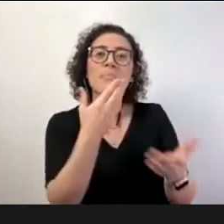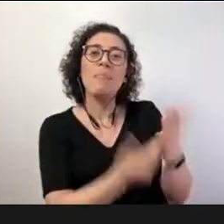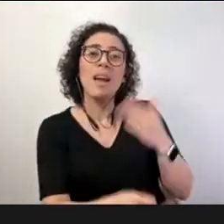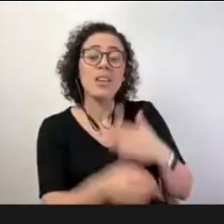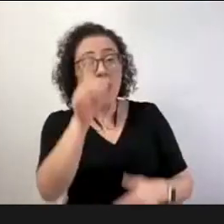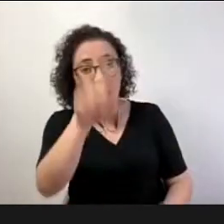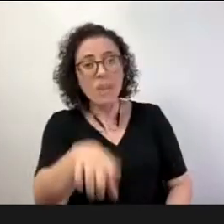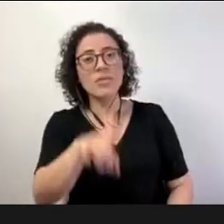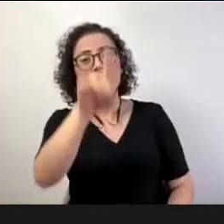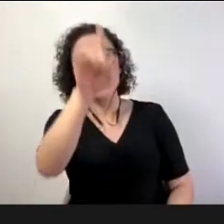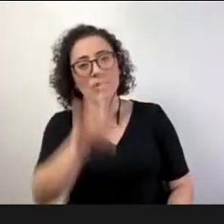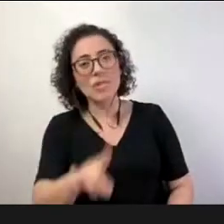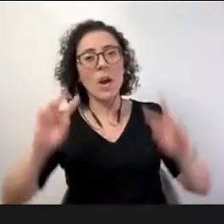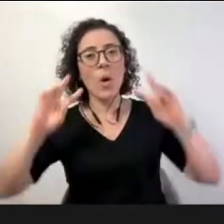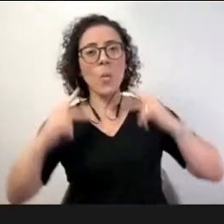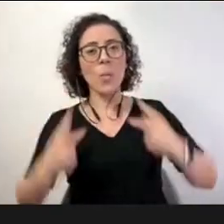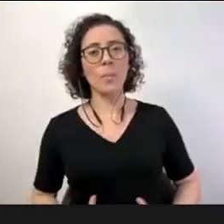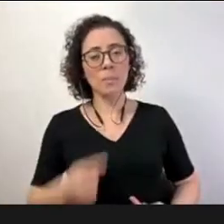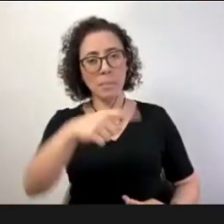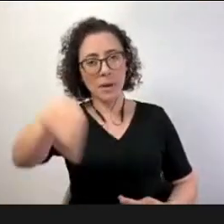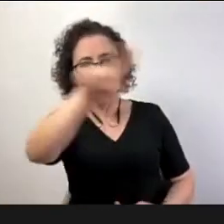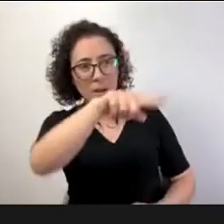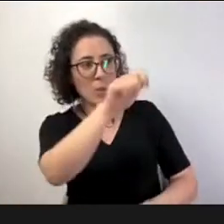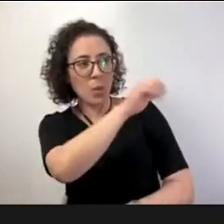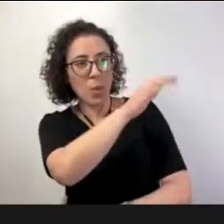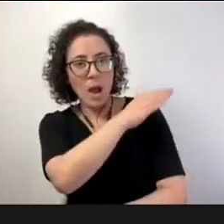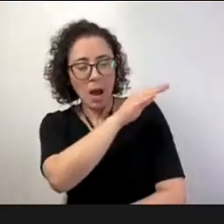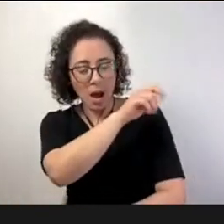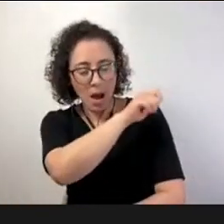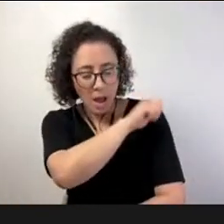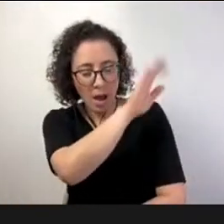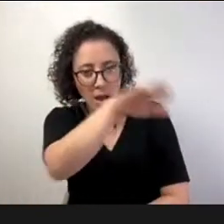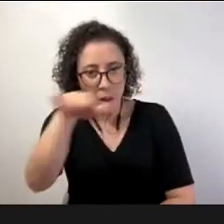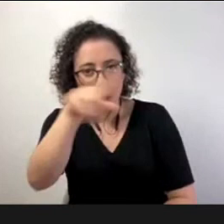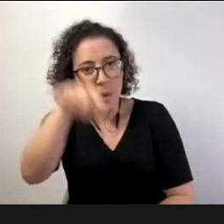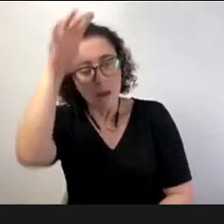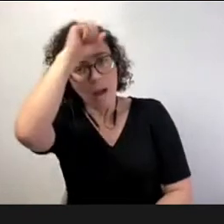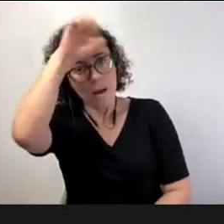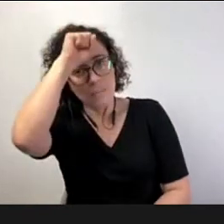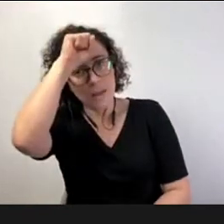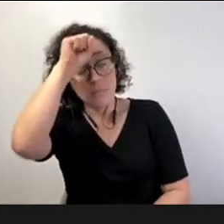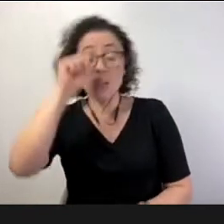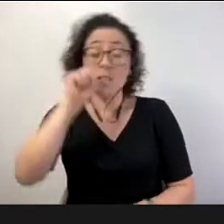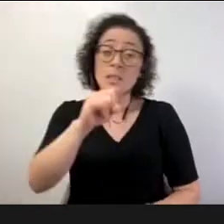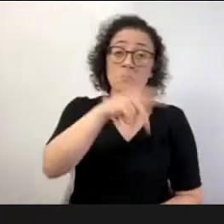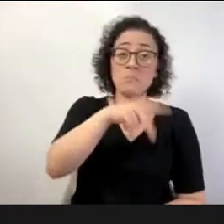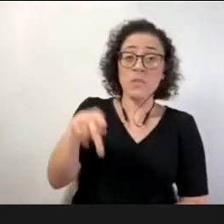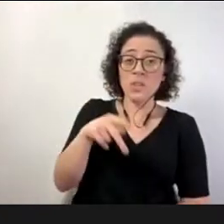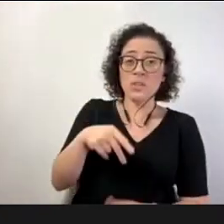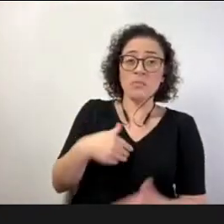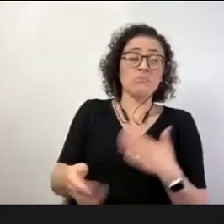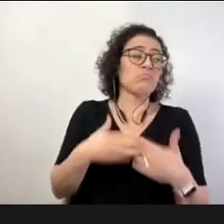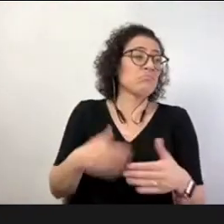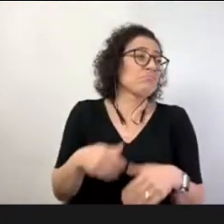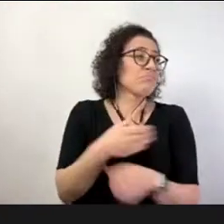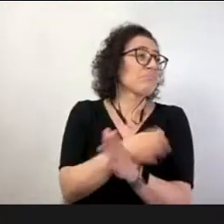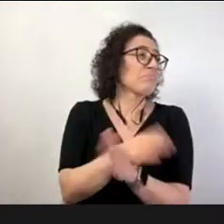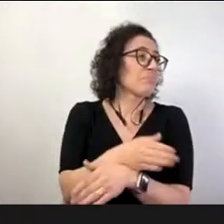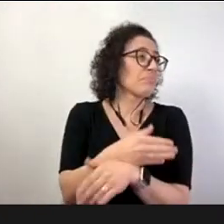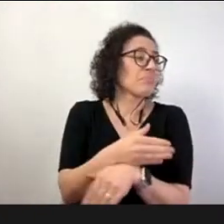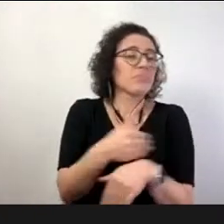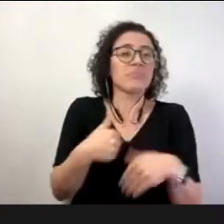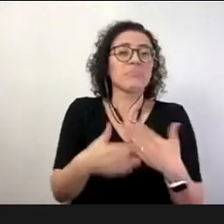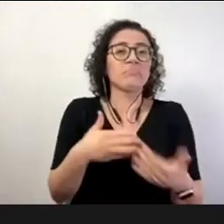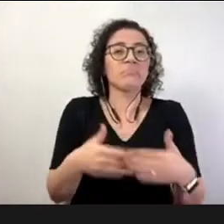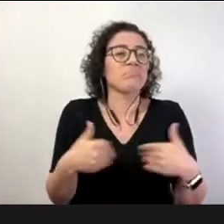dito isto eu penso outra vez que há três questões que eu gostaria de realçar como importantes como fundamentais na formação de